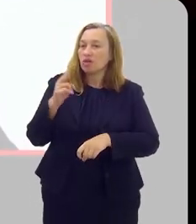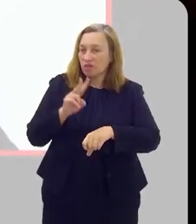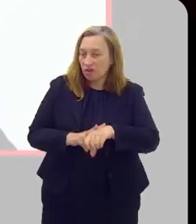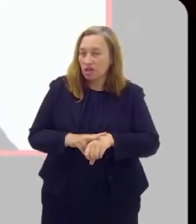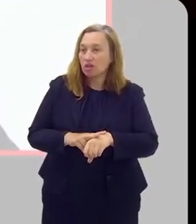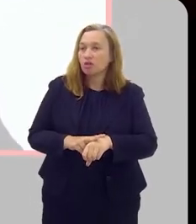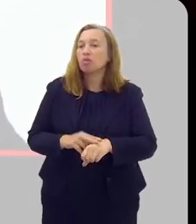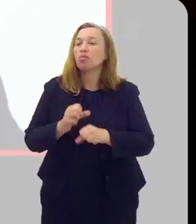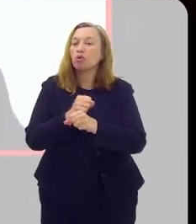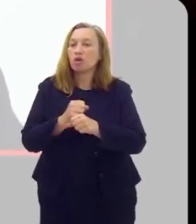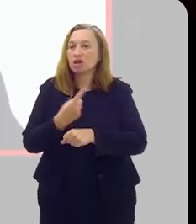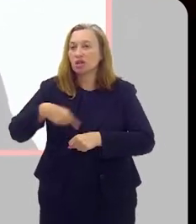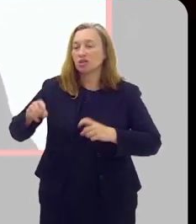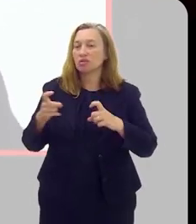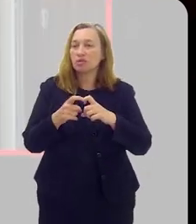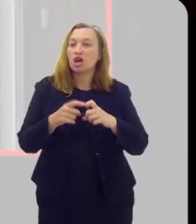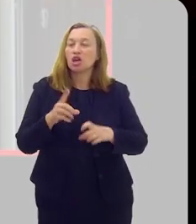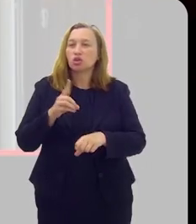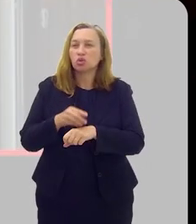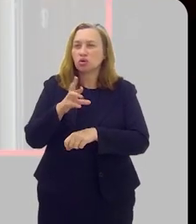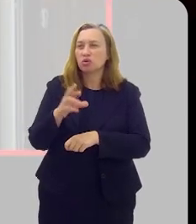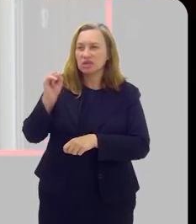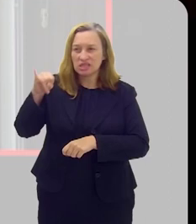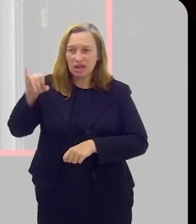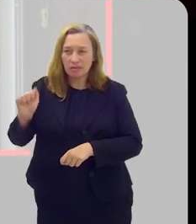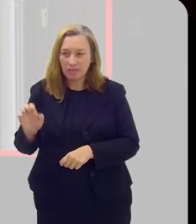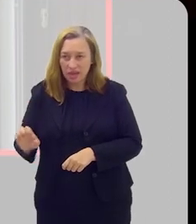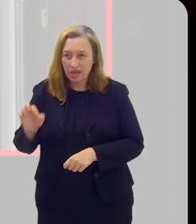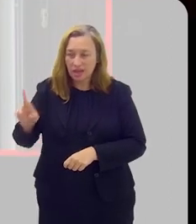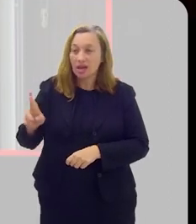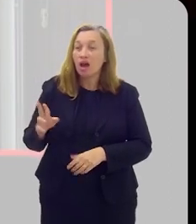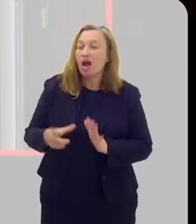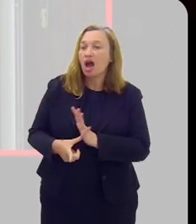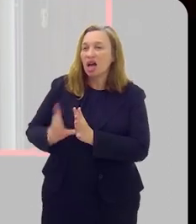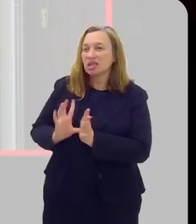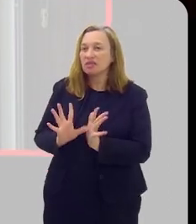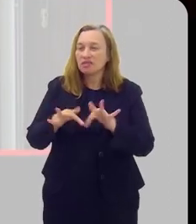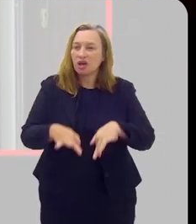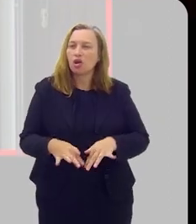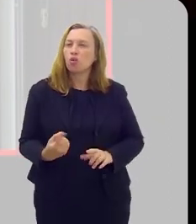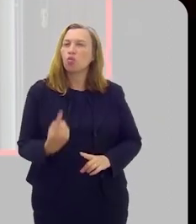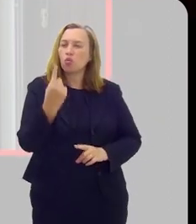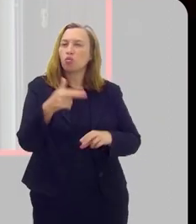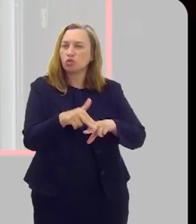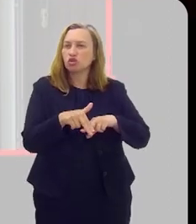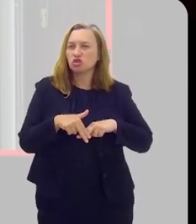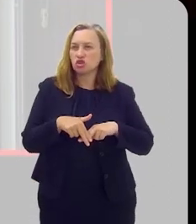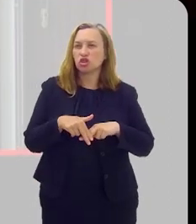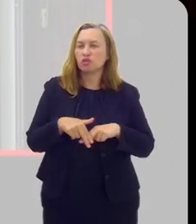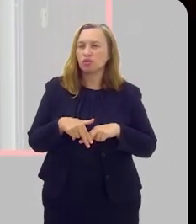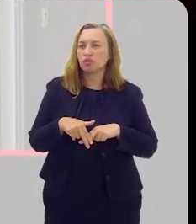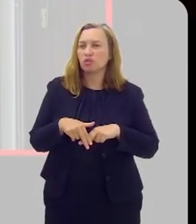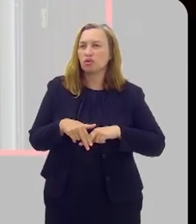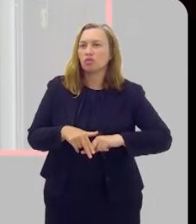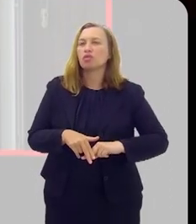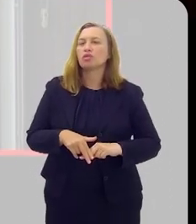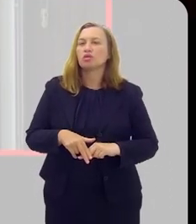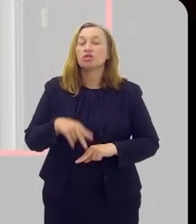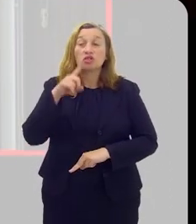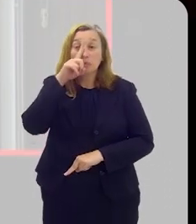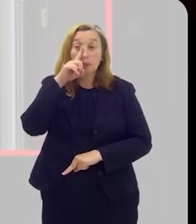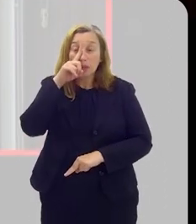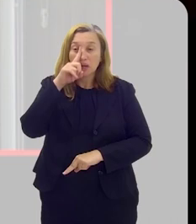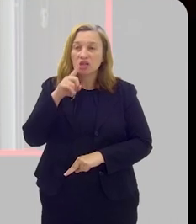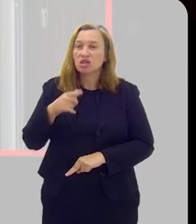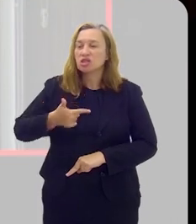por ano, tá indo se consultar. Doutor Sam, antes da gente encerrar, um dos fatores de risco que eu não toquei aqui,